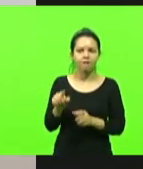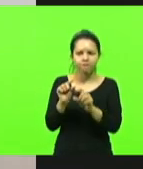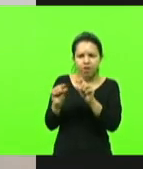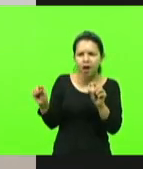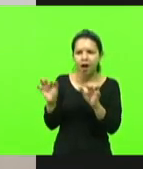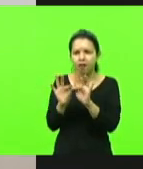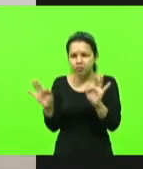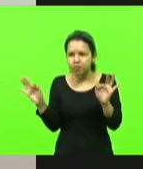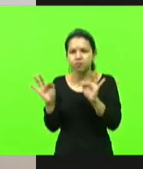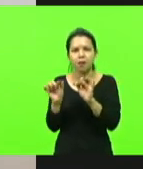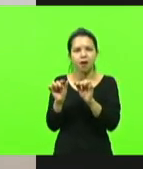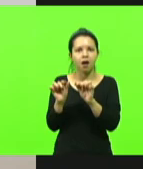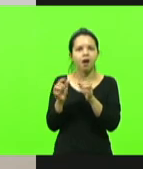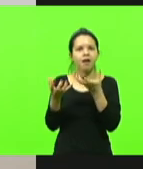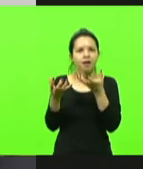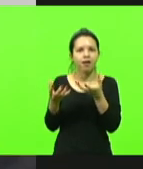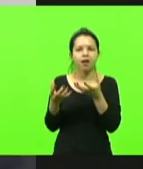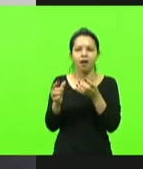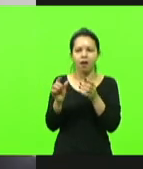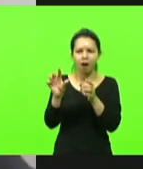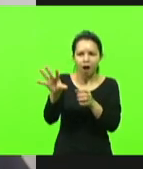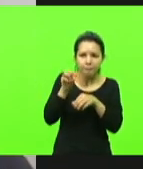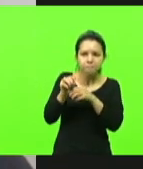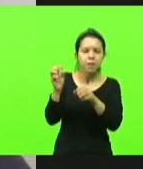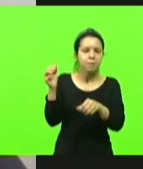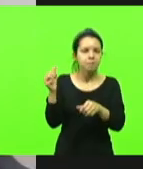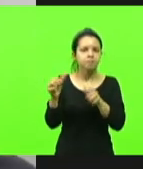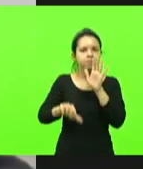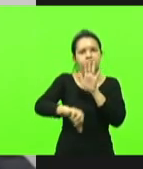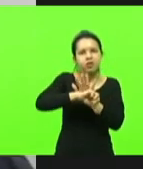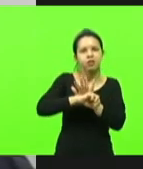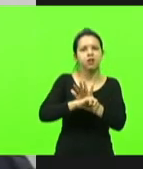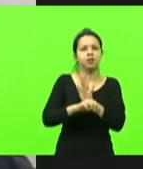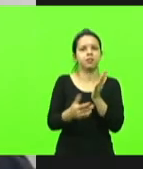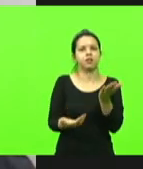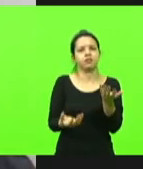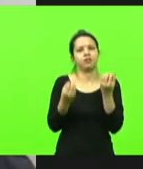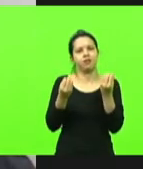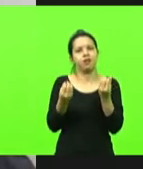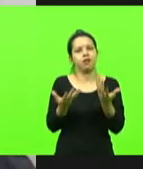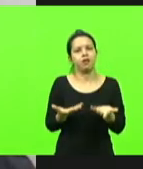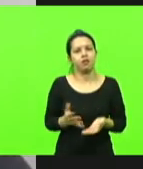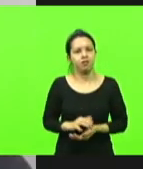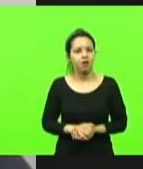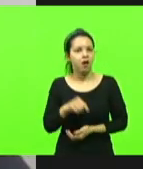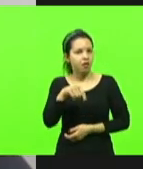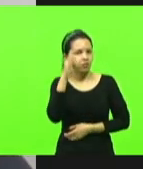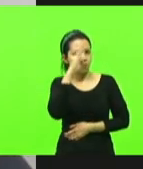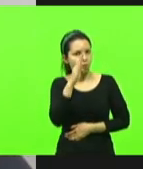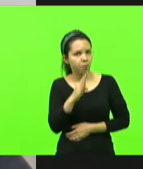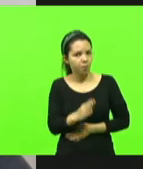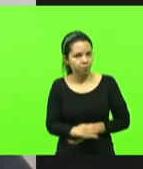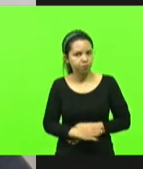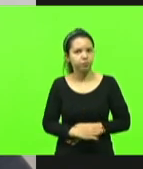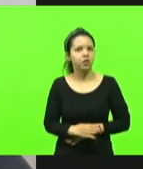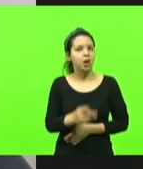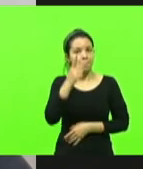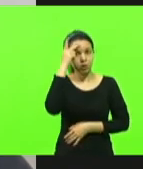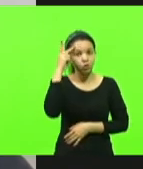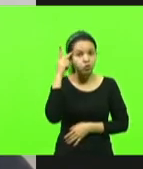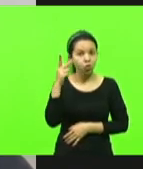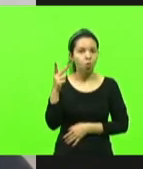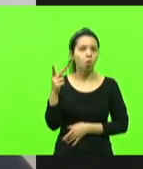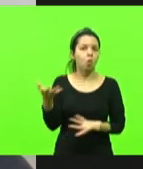palavra, é criminalizar a opinião, veja que ponto, nós estamos chegando no nosso país que a pessoa hoje pode ser